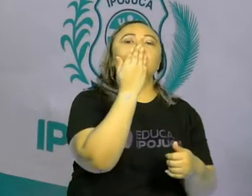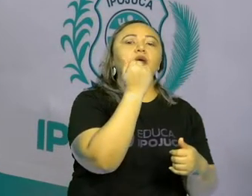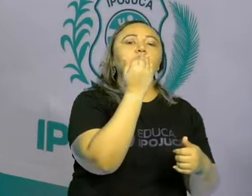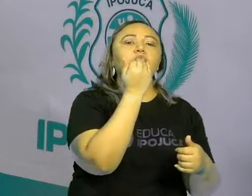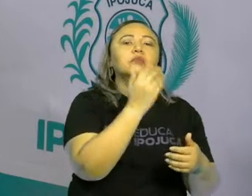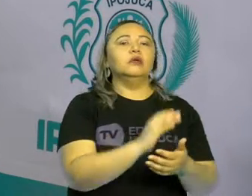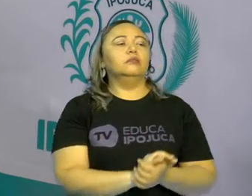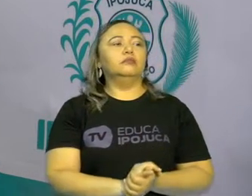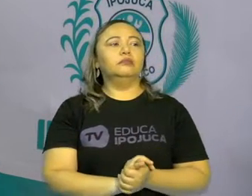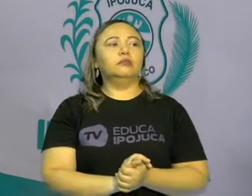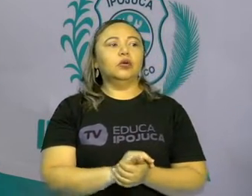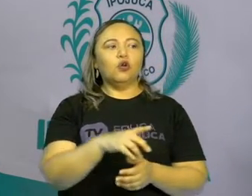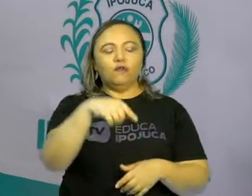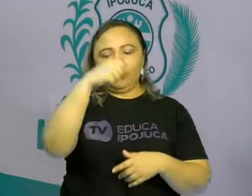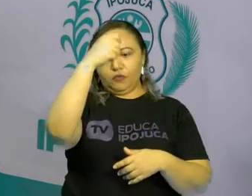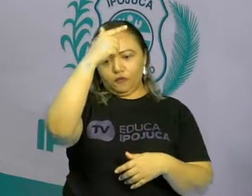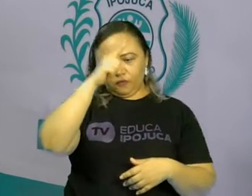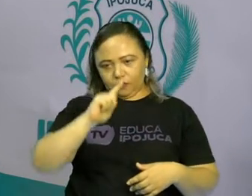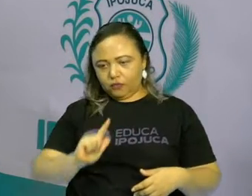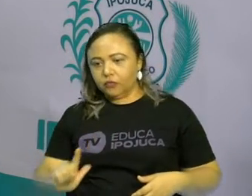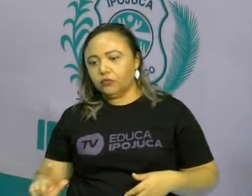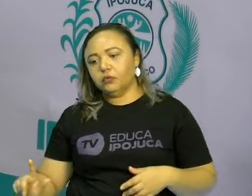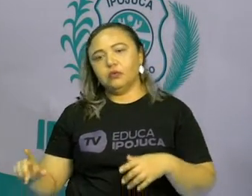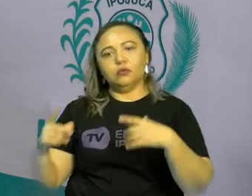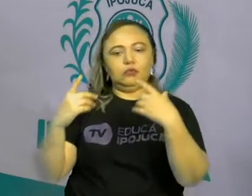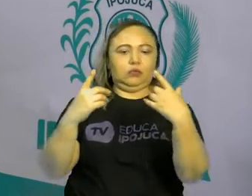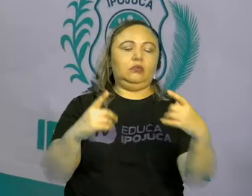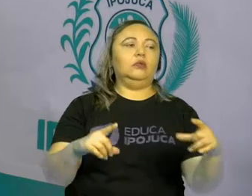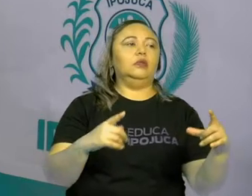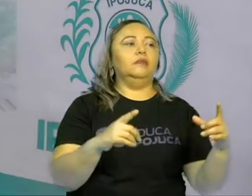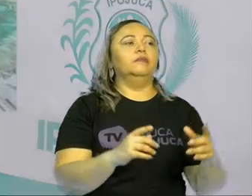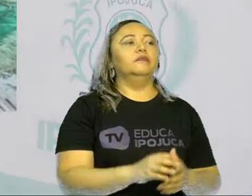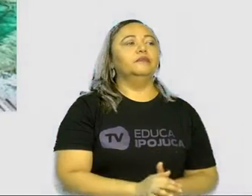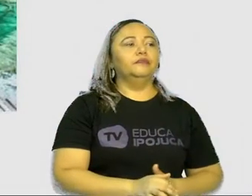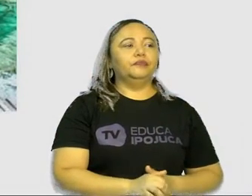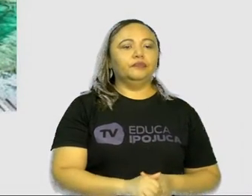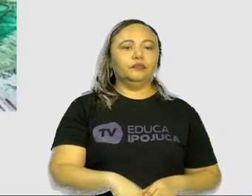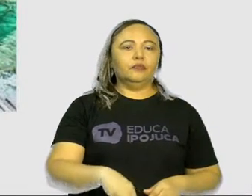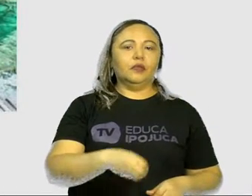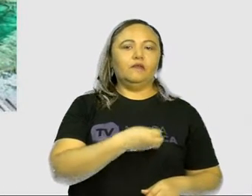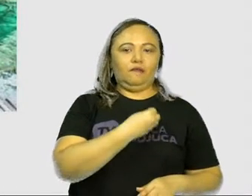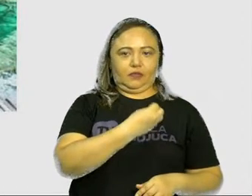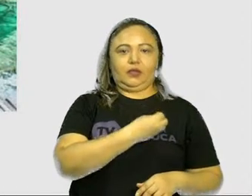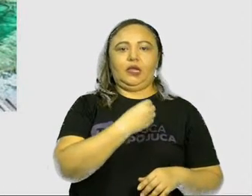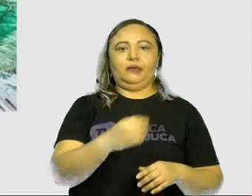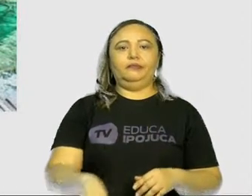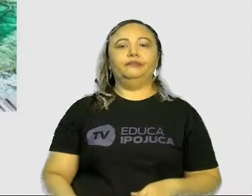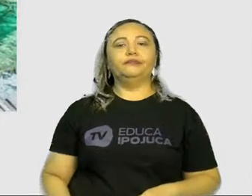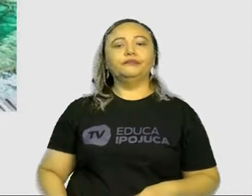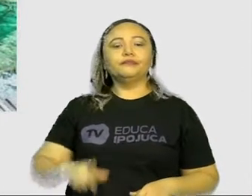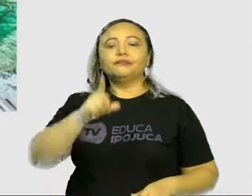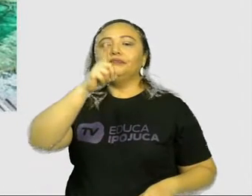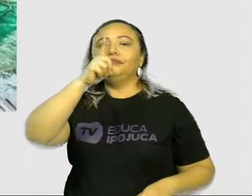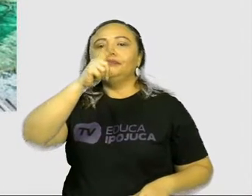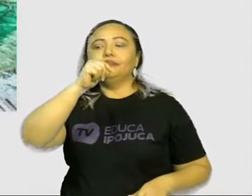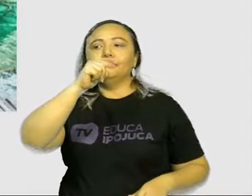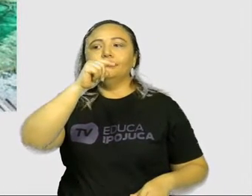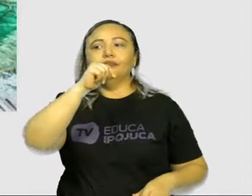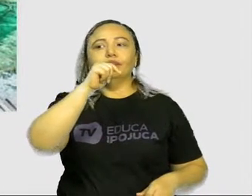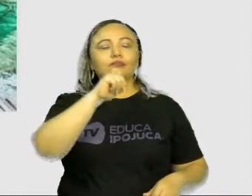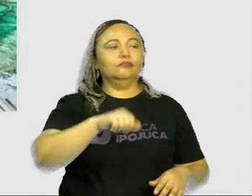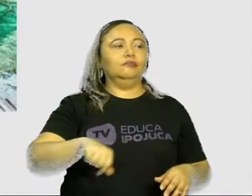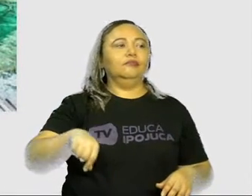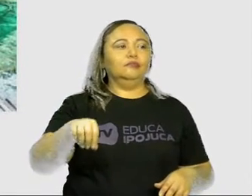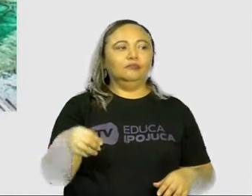Então vamos ver outro tipo de ambiente. O ambiente aquático. Este é